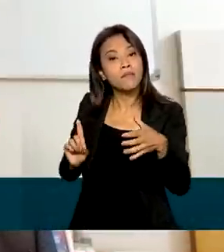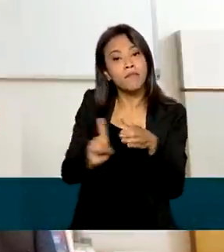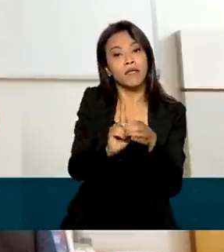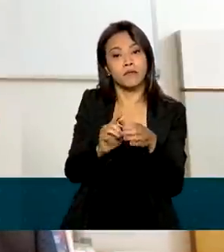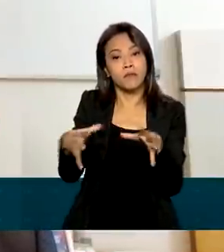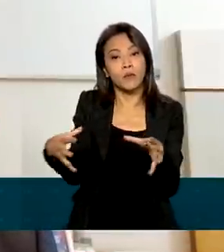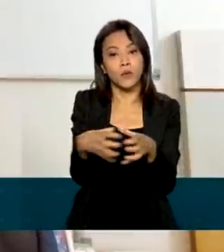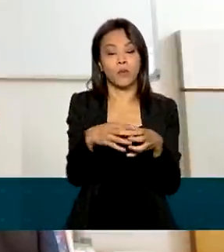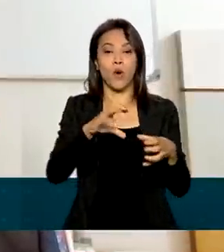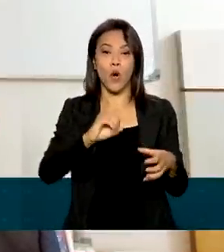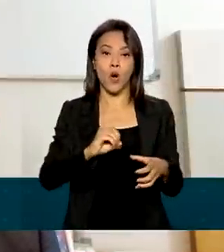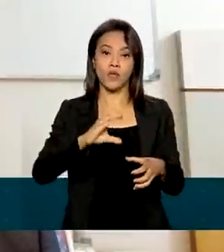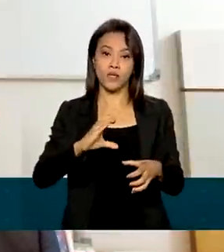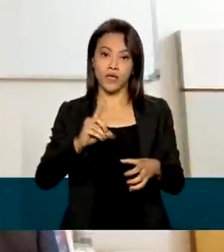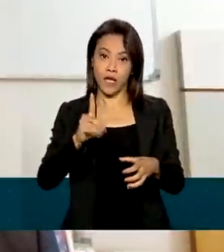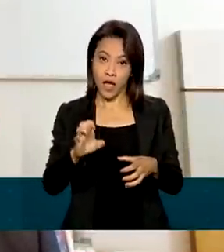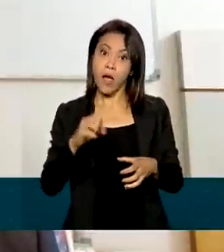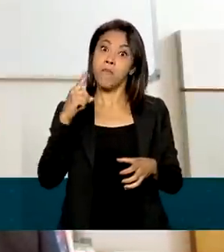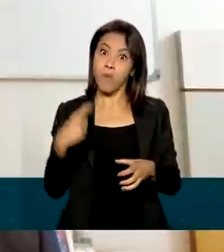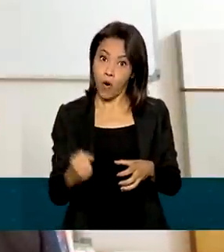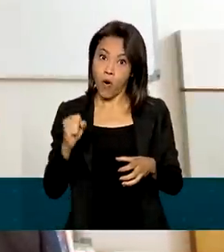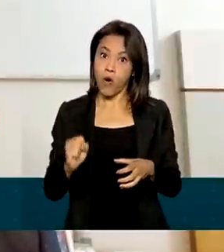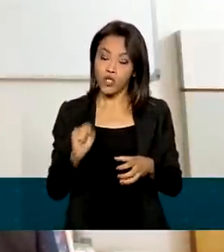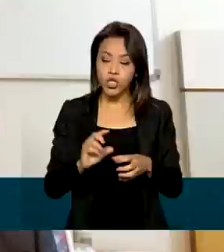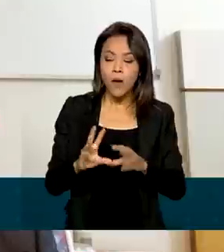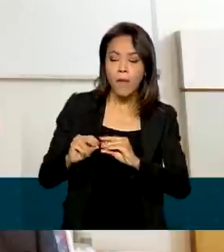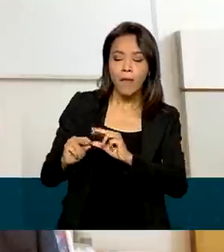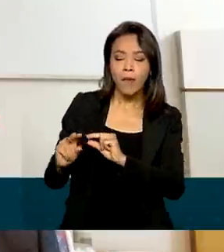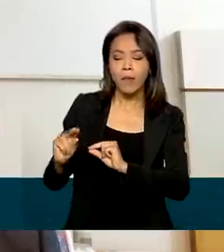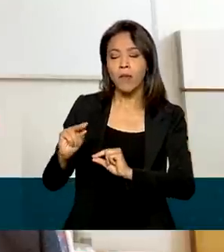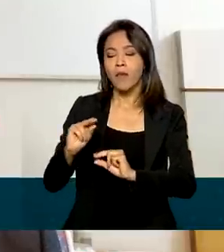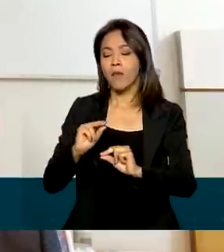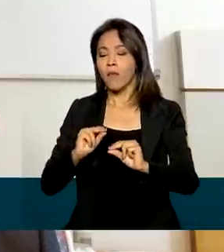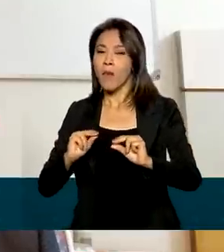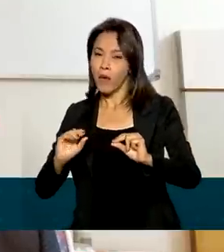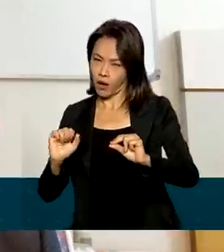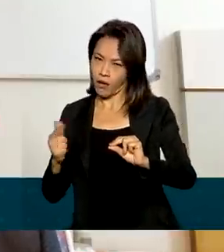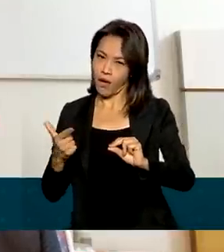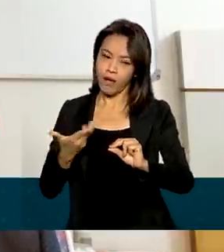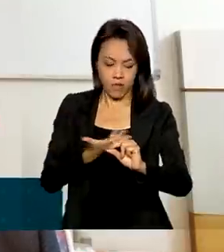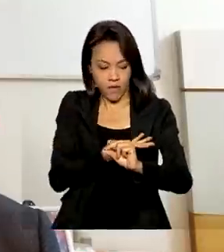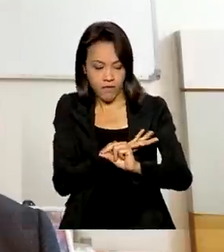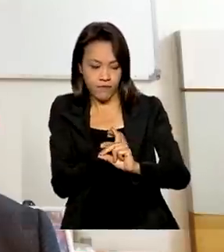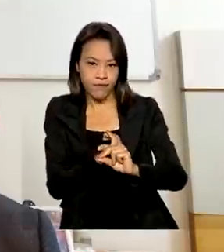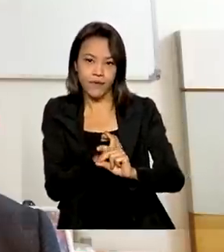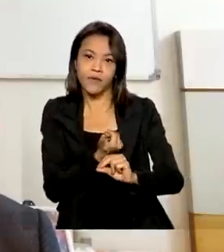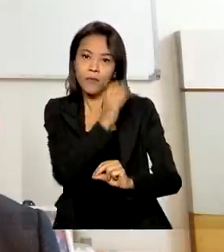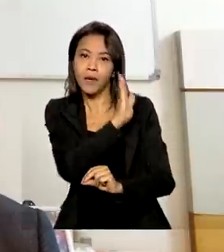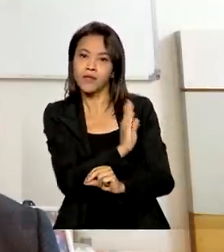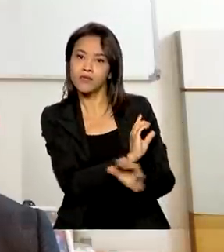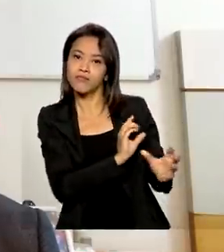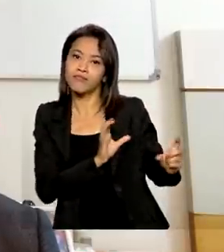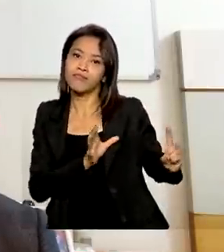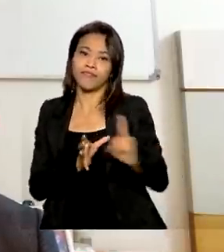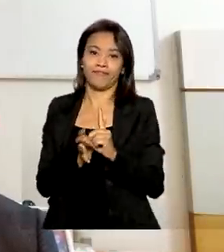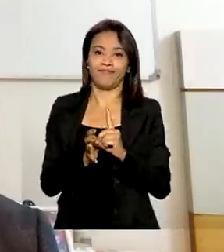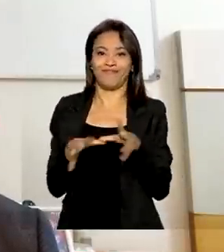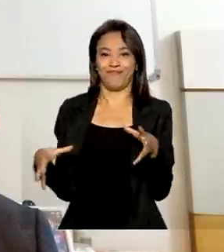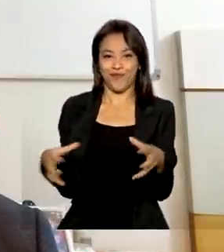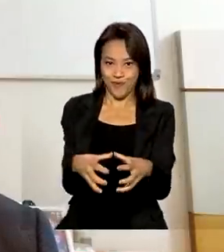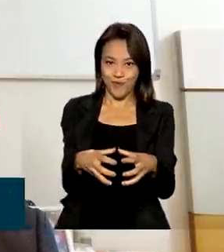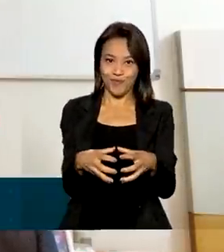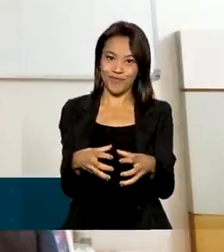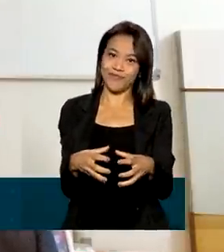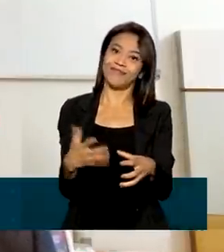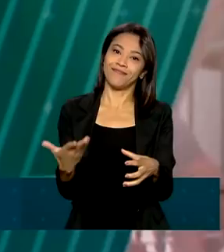também influenciar um dos seus membros, claro, para que a aceitação do nosso país ocorra de